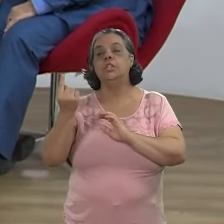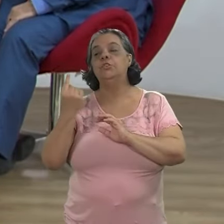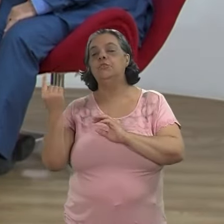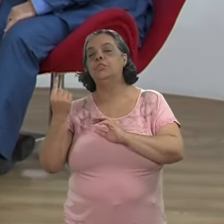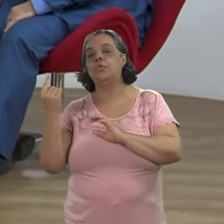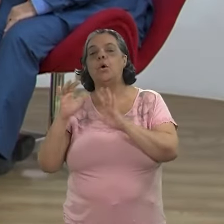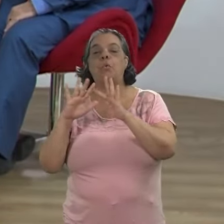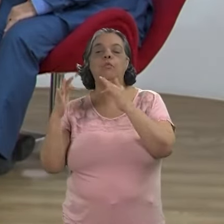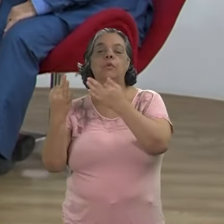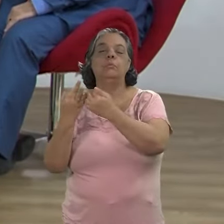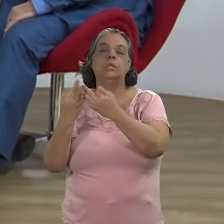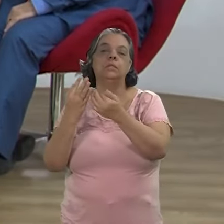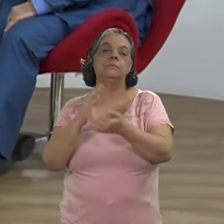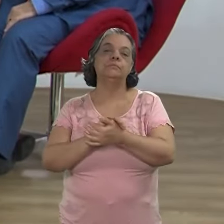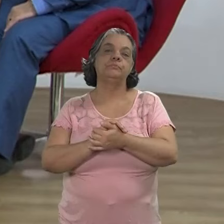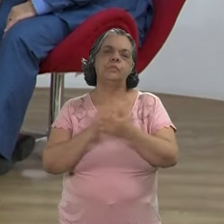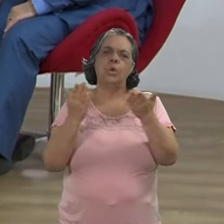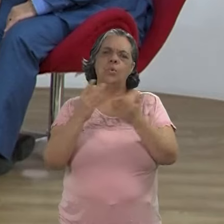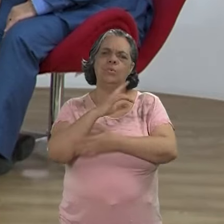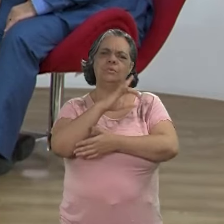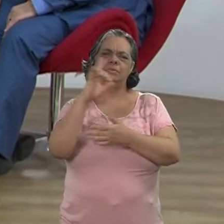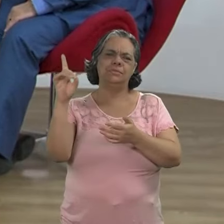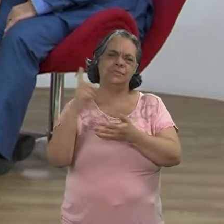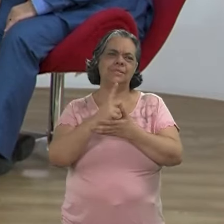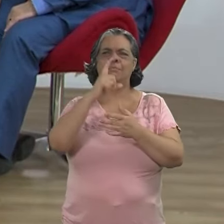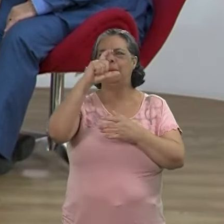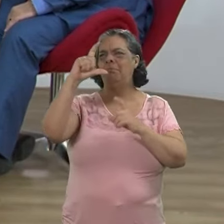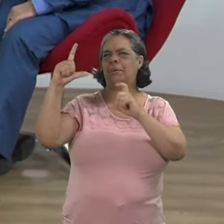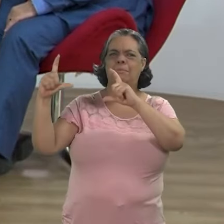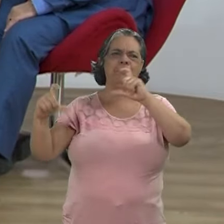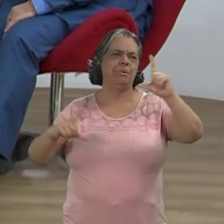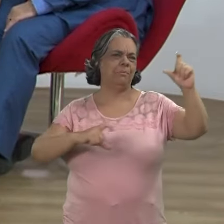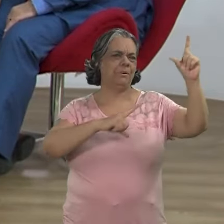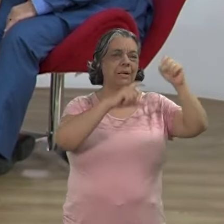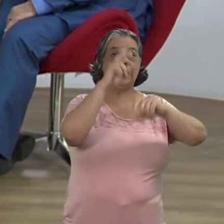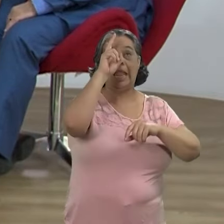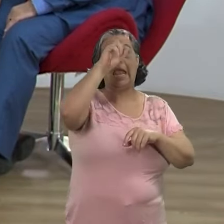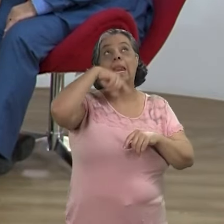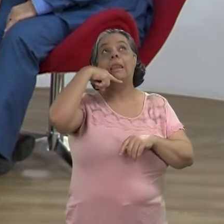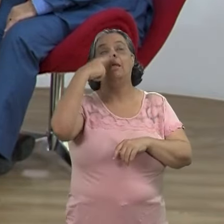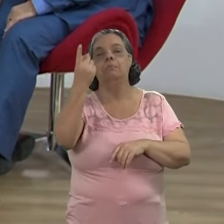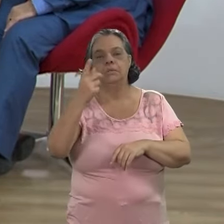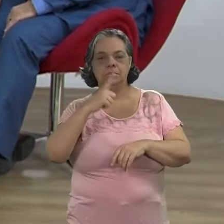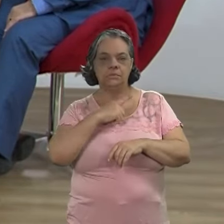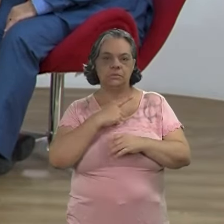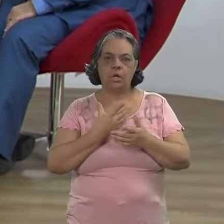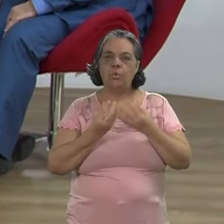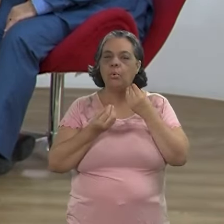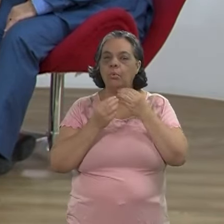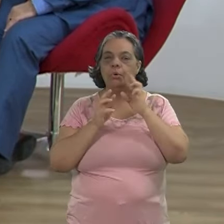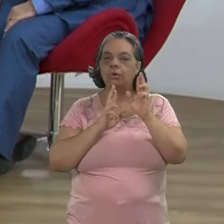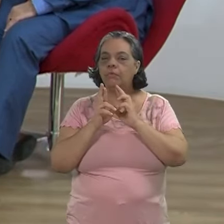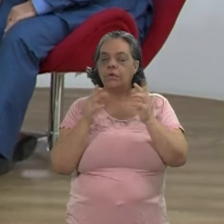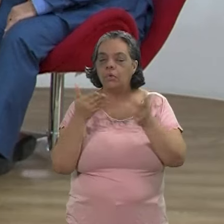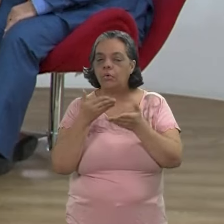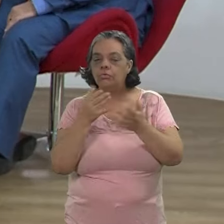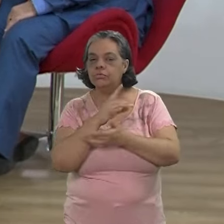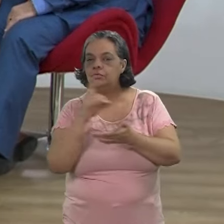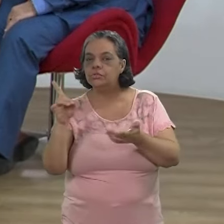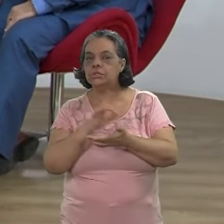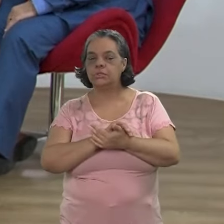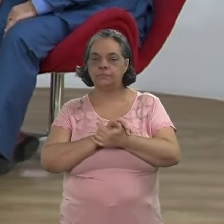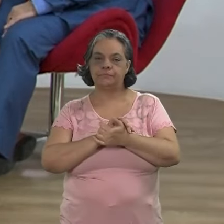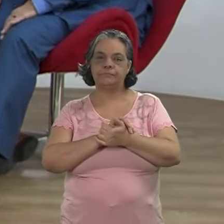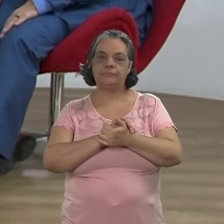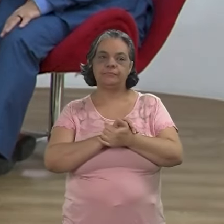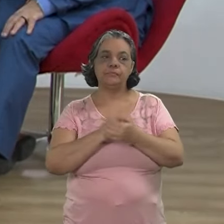geralmente individual, ou familiar. E hoje em dia, gente bate tanta foto, a gente nem lembra que tem. Como é que se dá essa relação hoje em